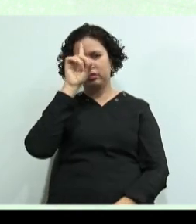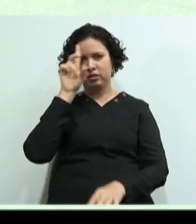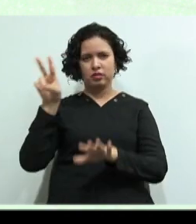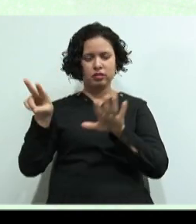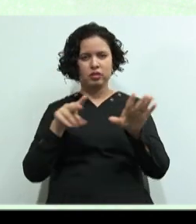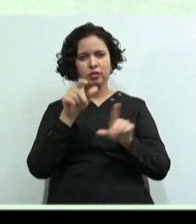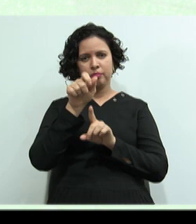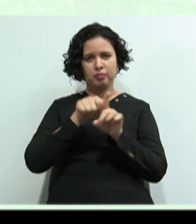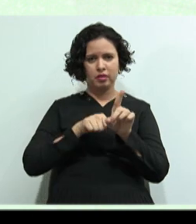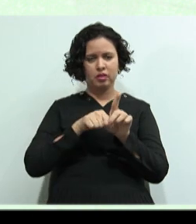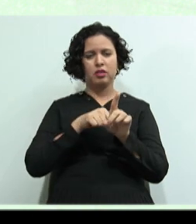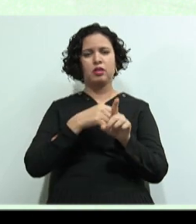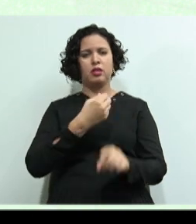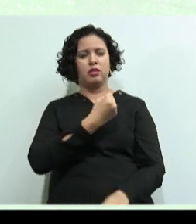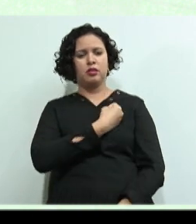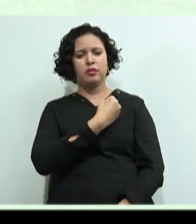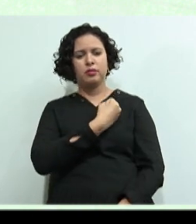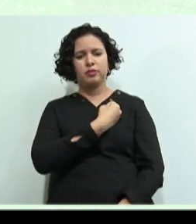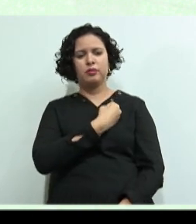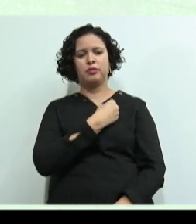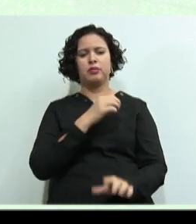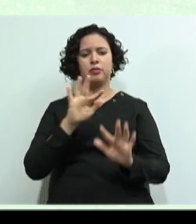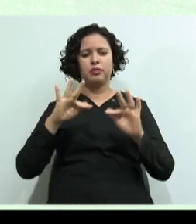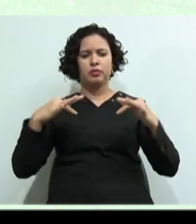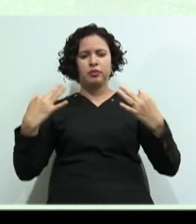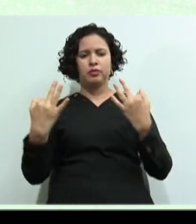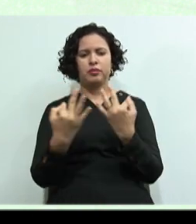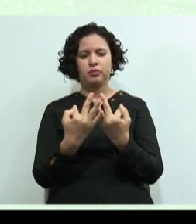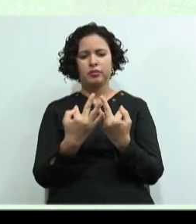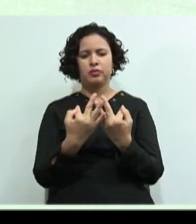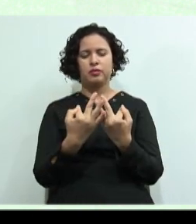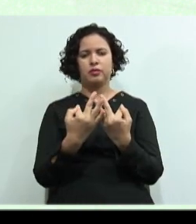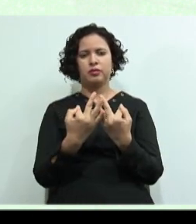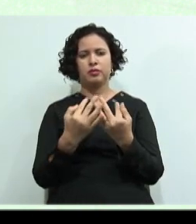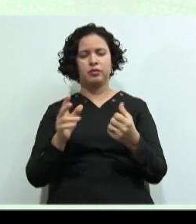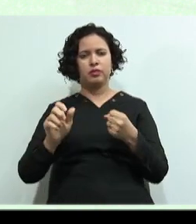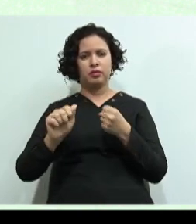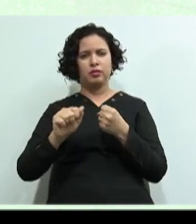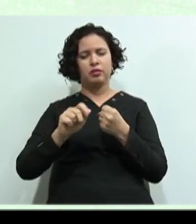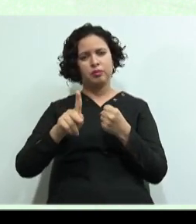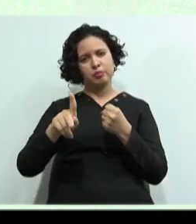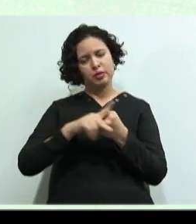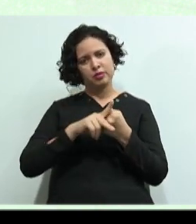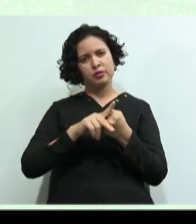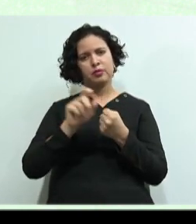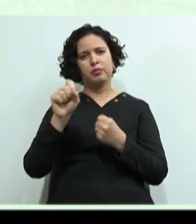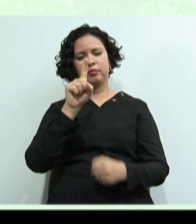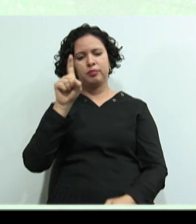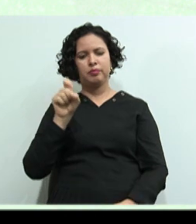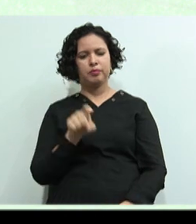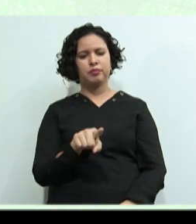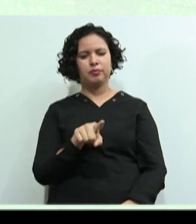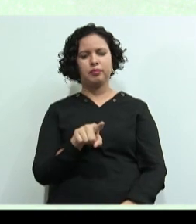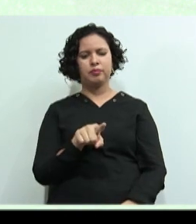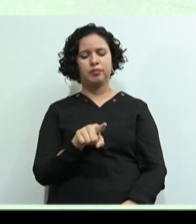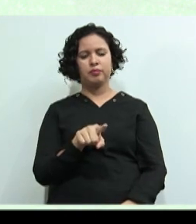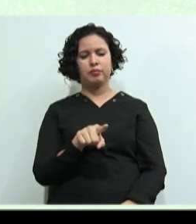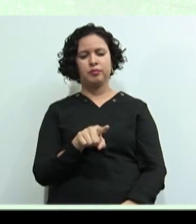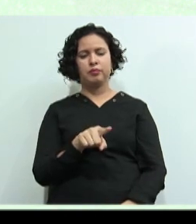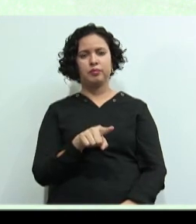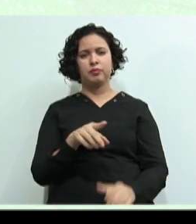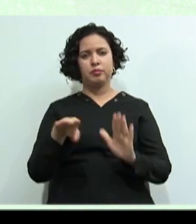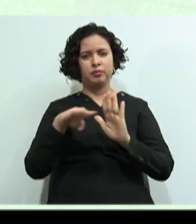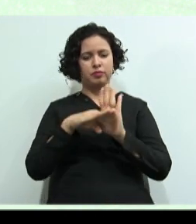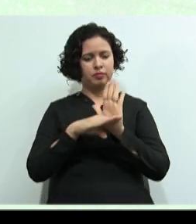meses Números ordinais Família Pronomes E expressões interrogativas E na unidade